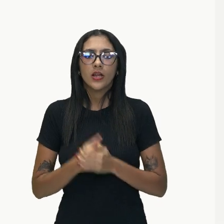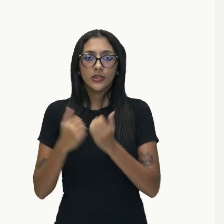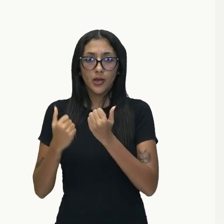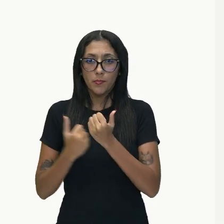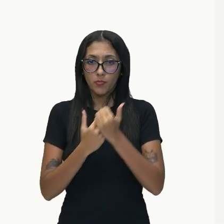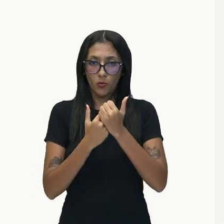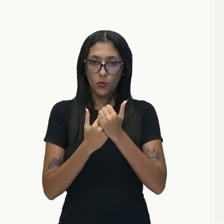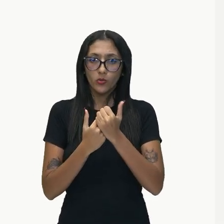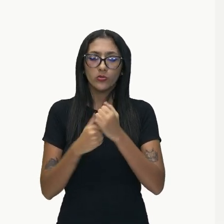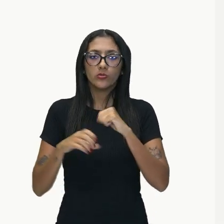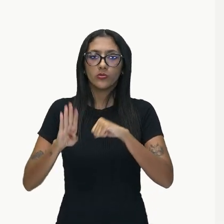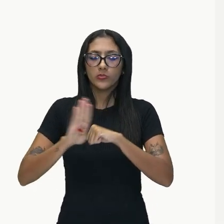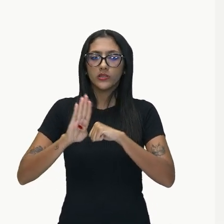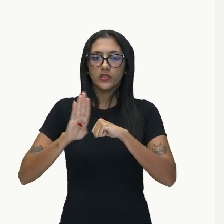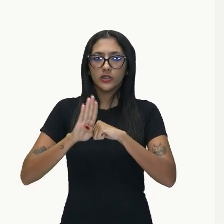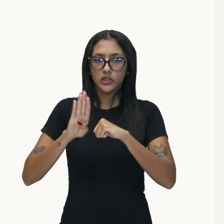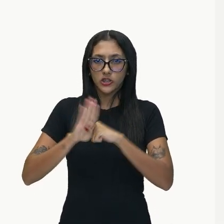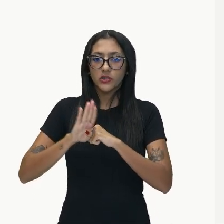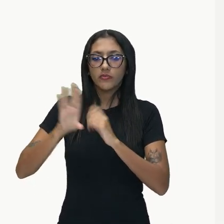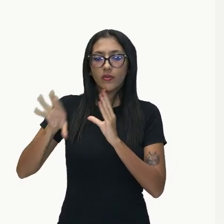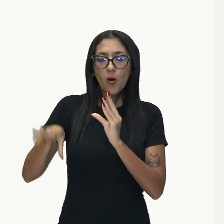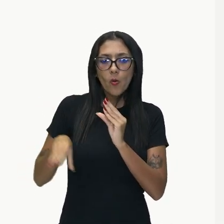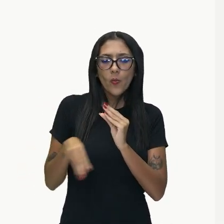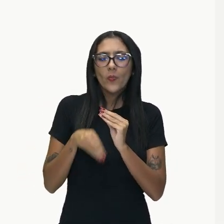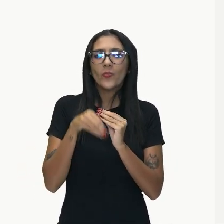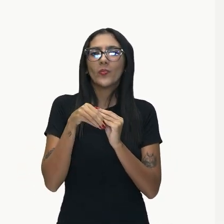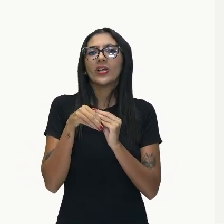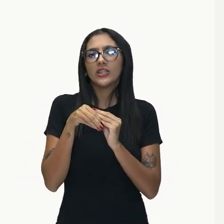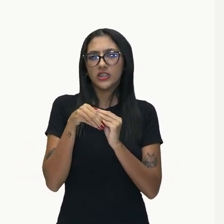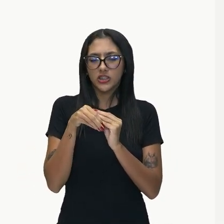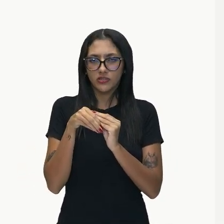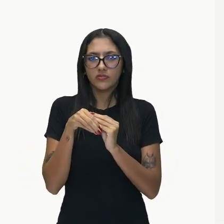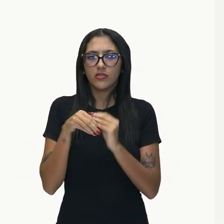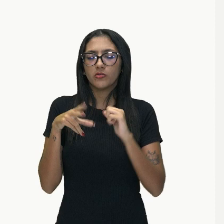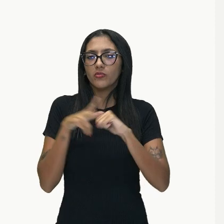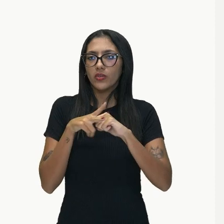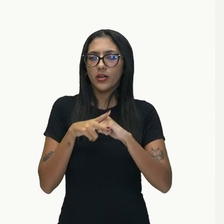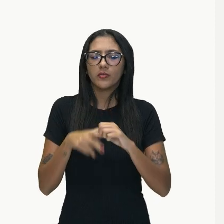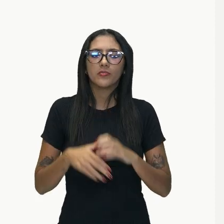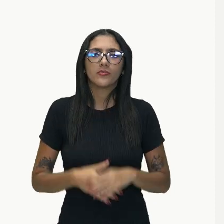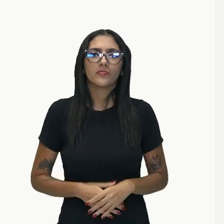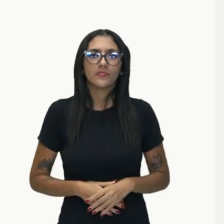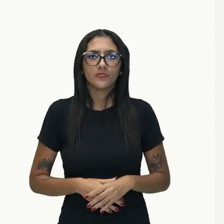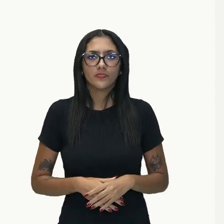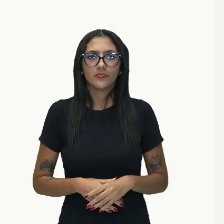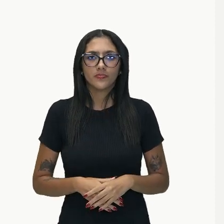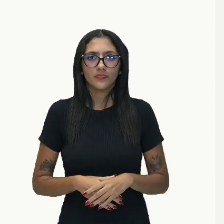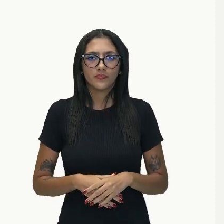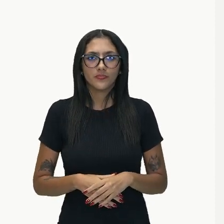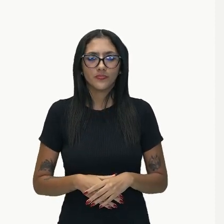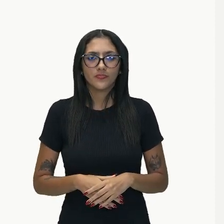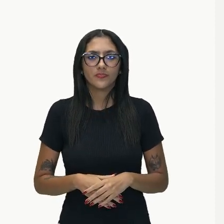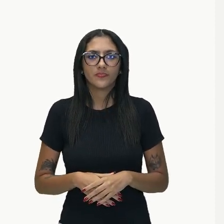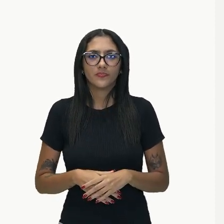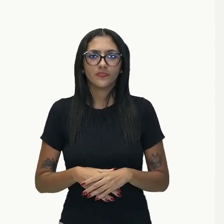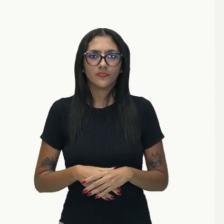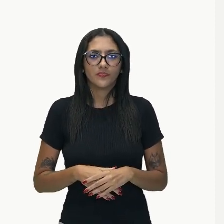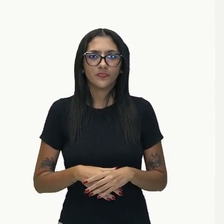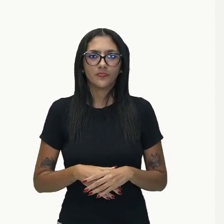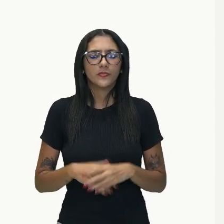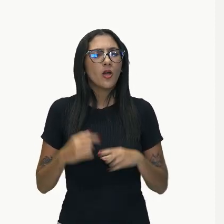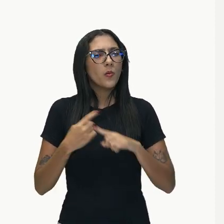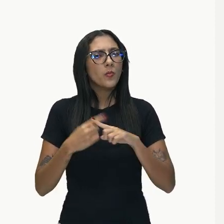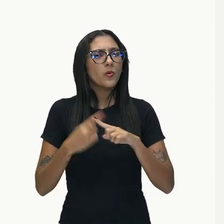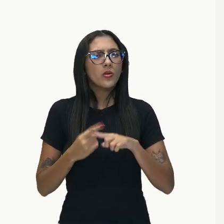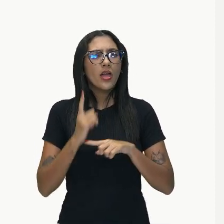Completiva nominal. Ok, pessoal? Por quê? Porque exerce a